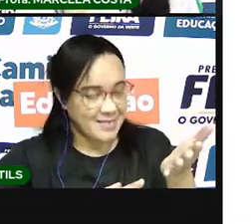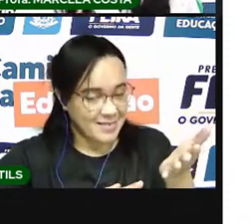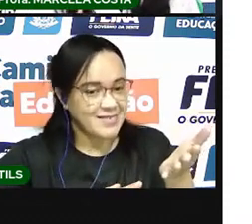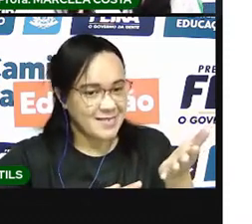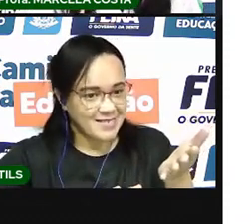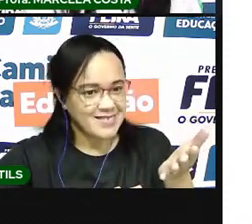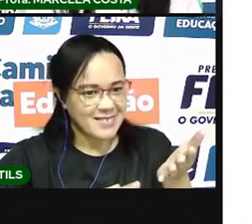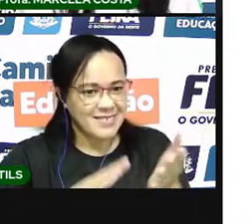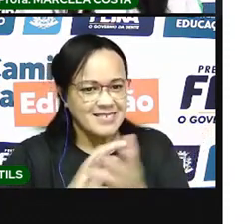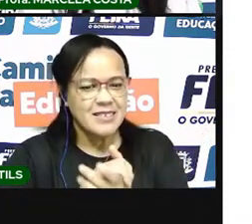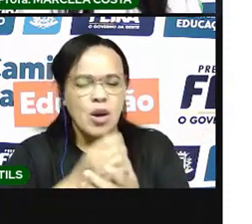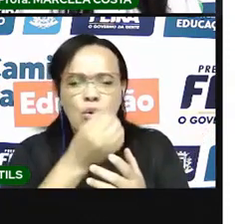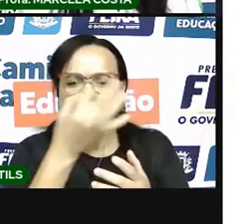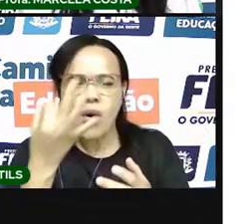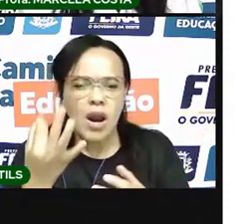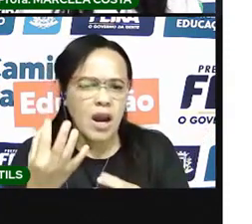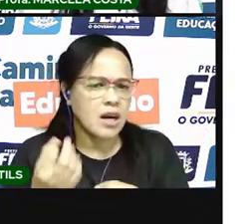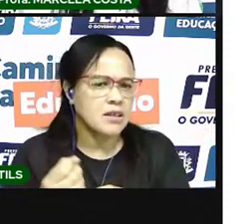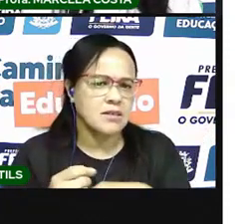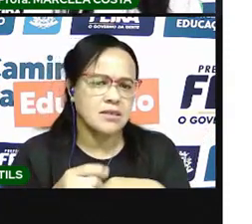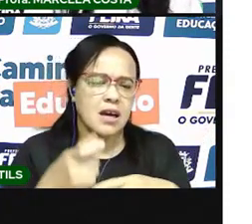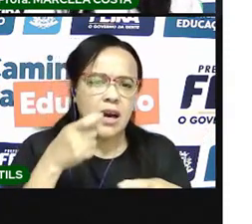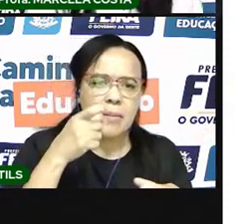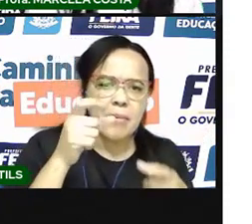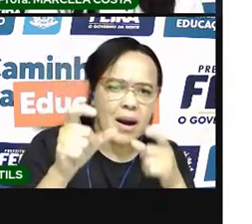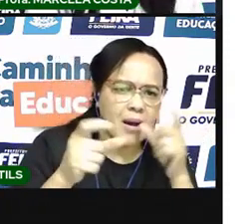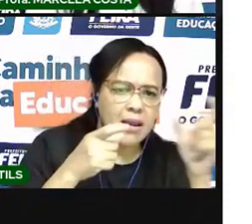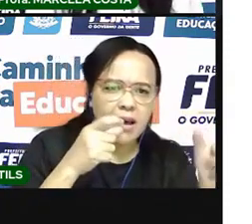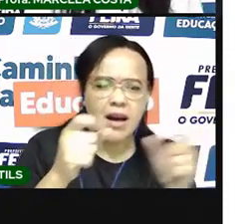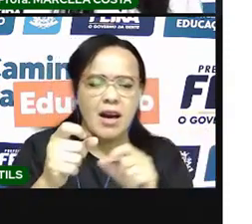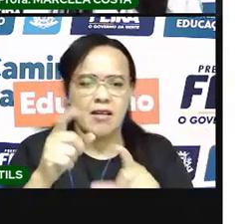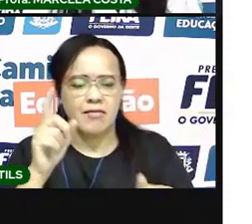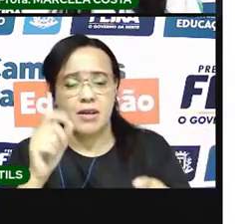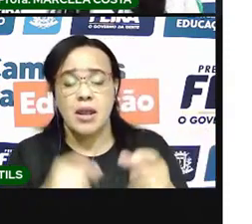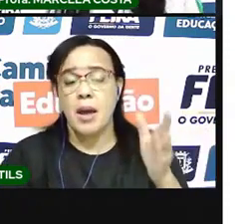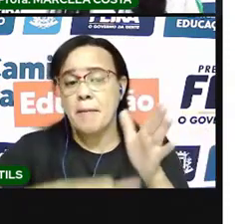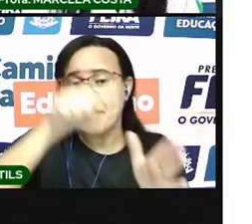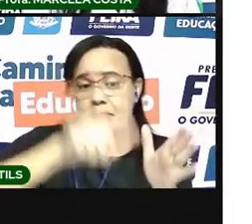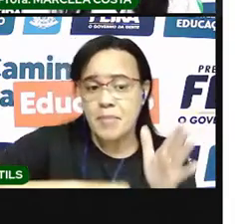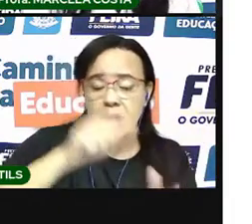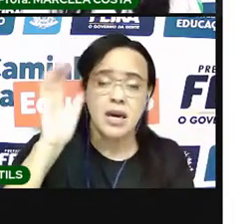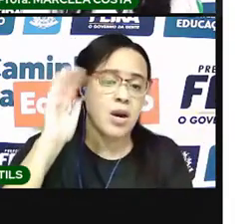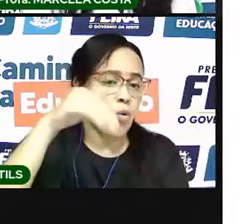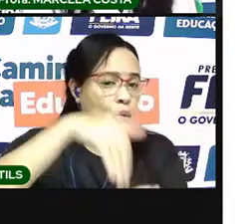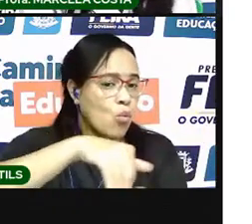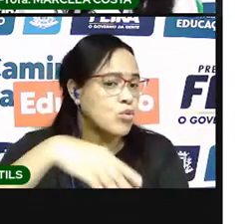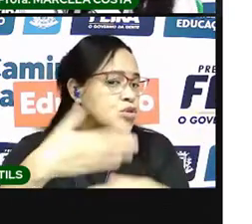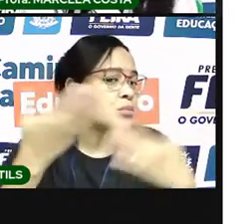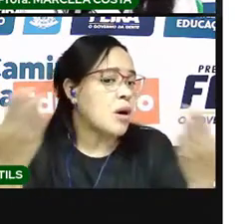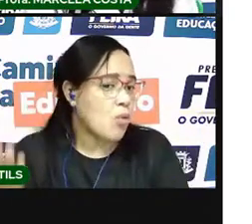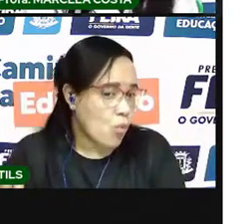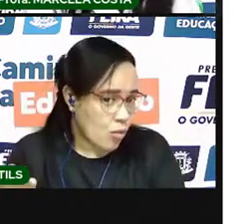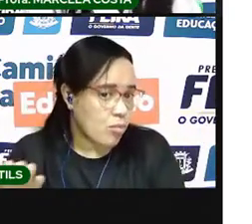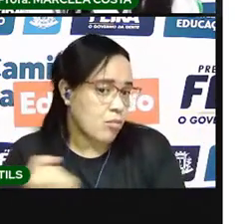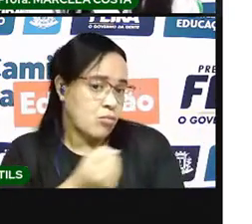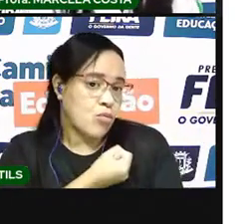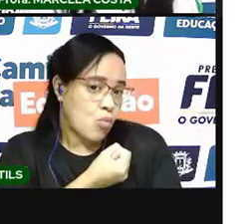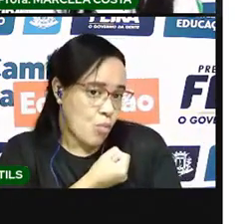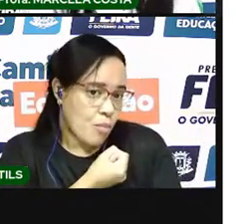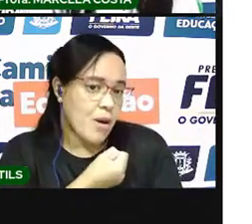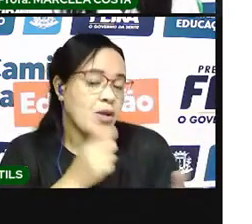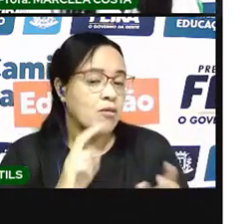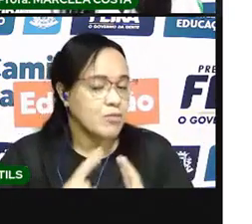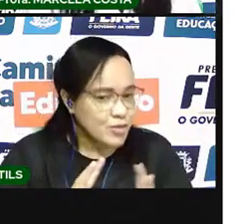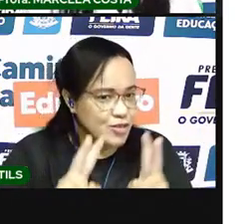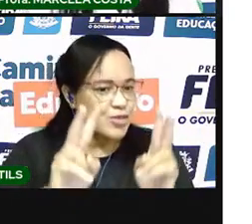essa contagem de quantas sílabas tem, qual a primeira letra, qual é a última letra, o número de letras. Eu vou pedir pra você continuar aí